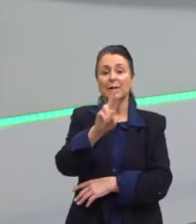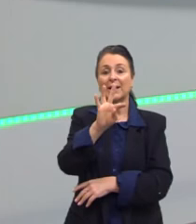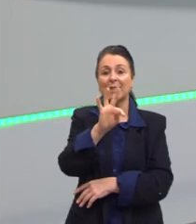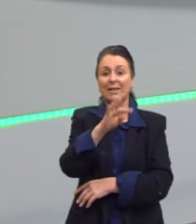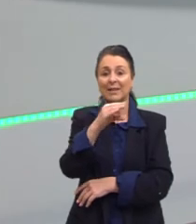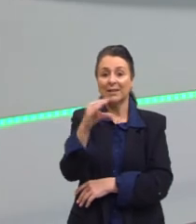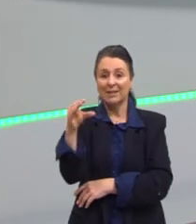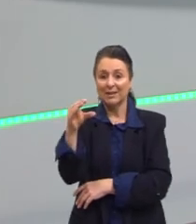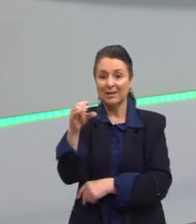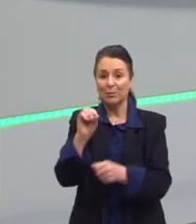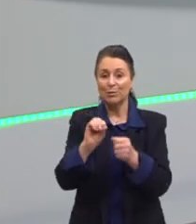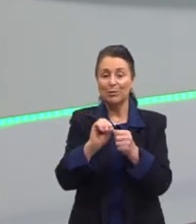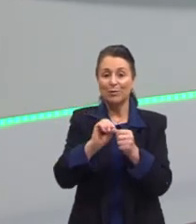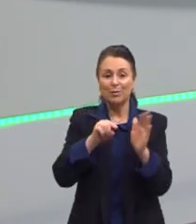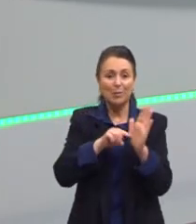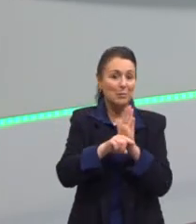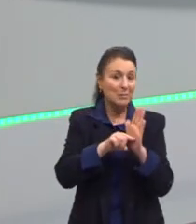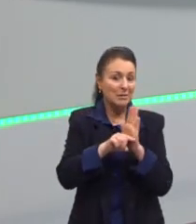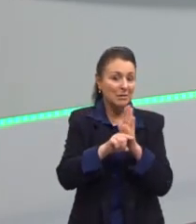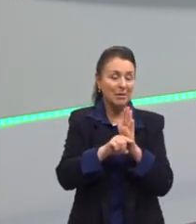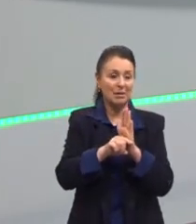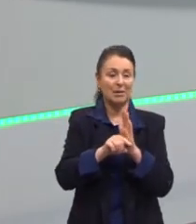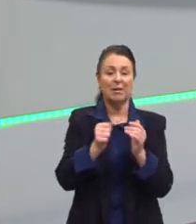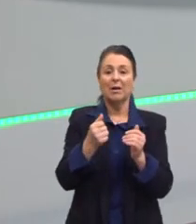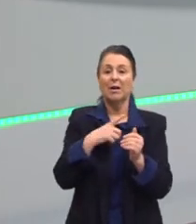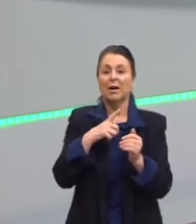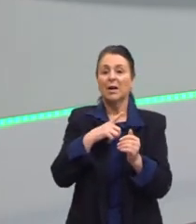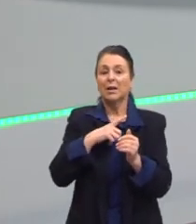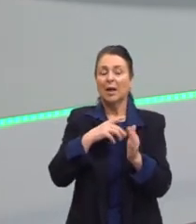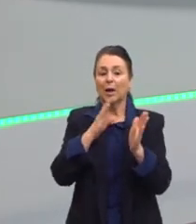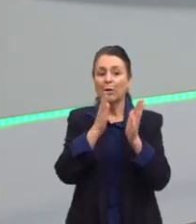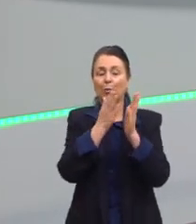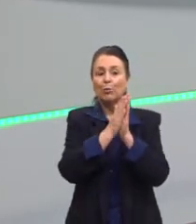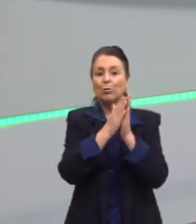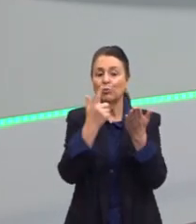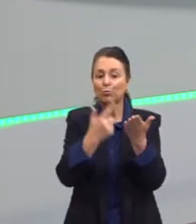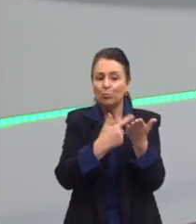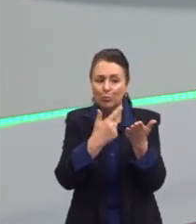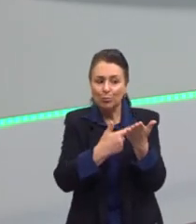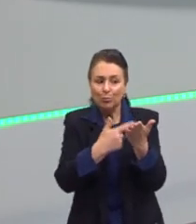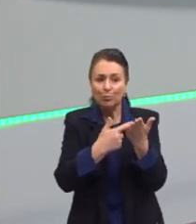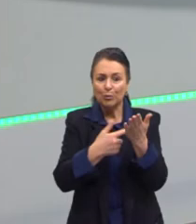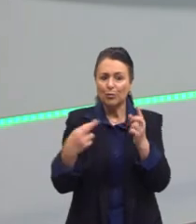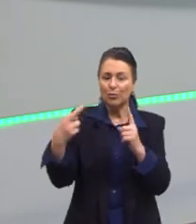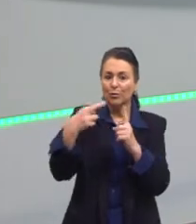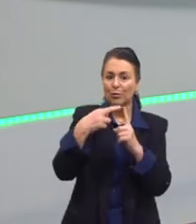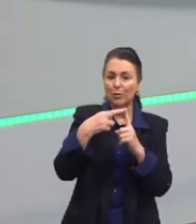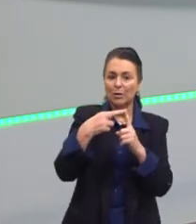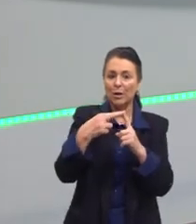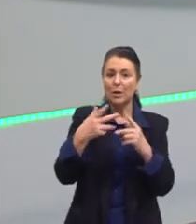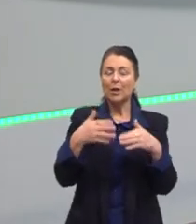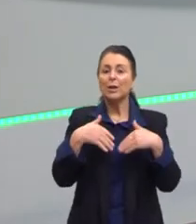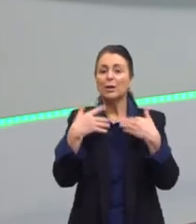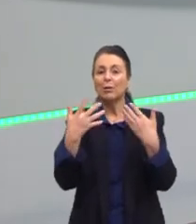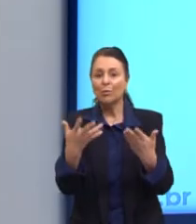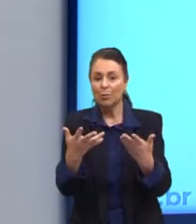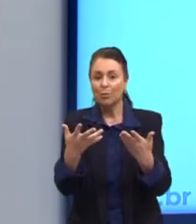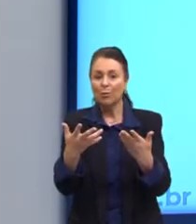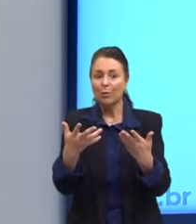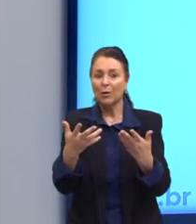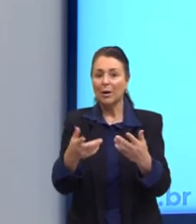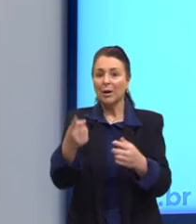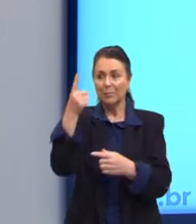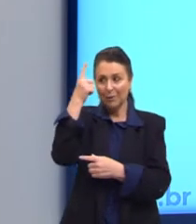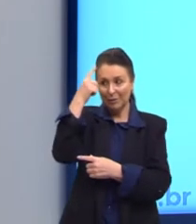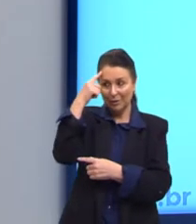pesquisa de campo, uma pesquisa bibliográfica, e vai deduzir que aquele seu tema, aquele seu problema de pesquisa vai chegar a uma conclusão.